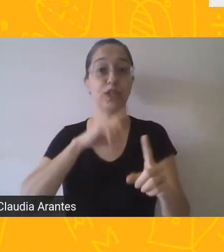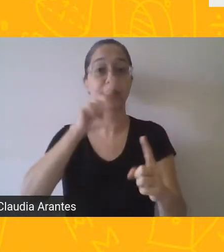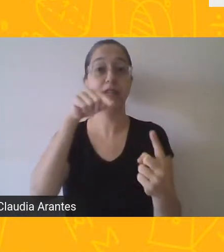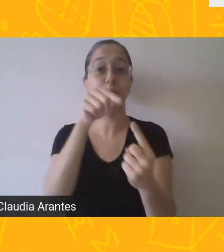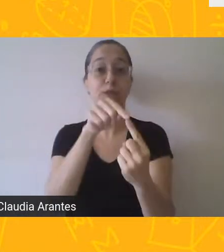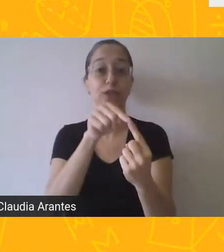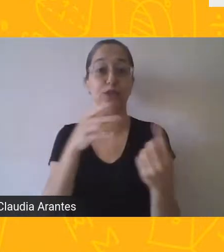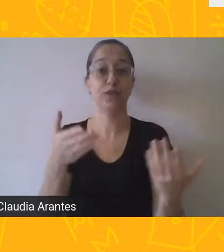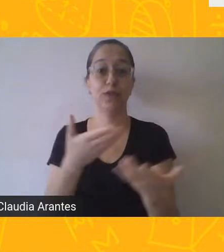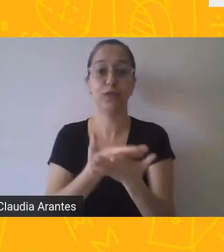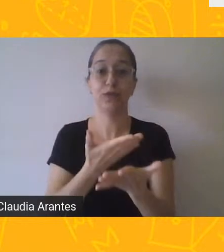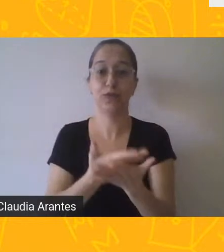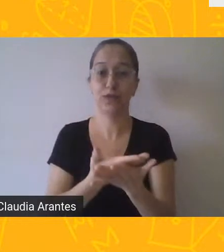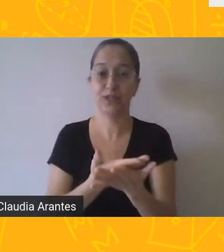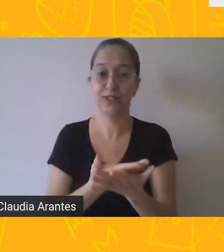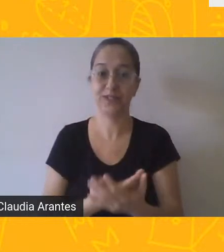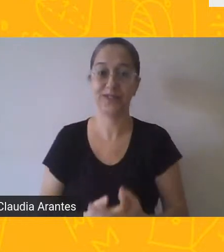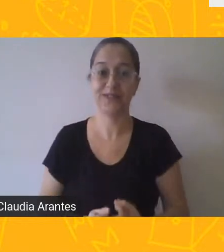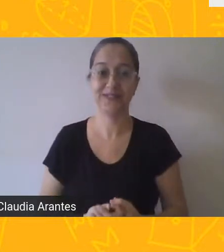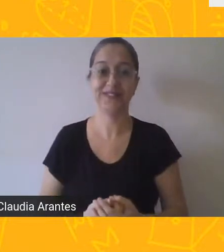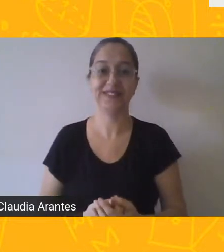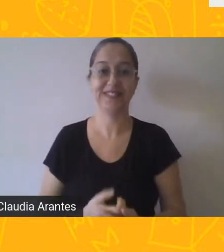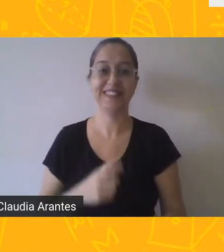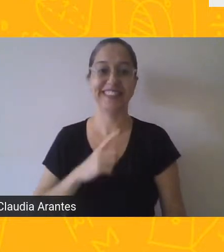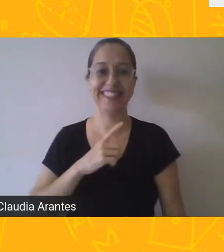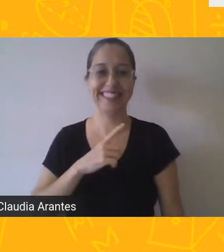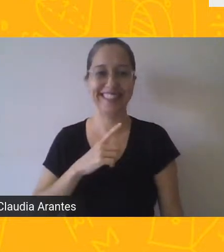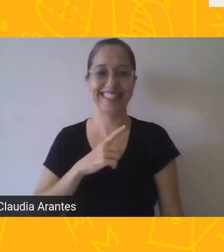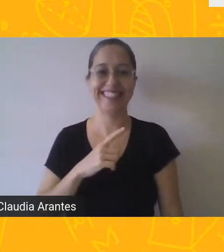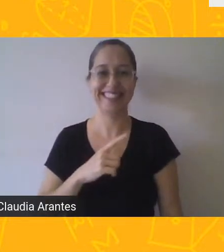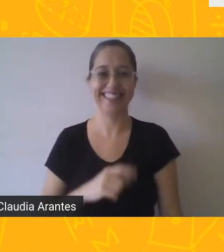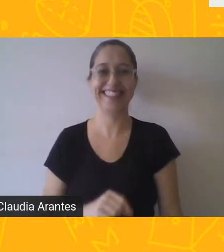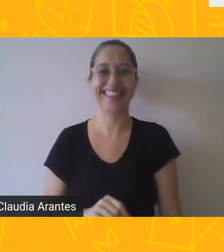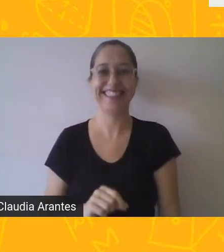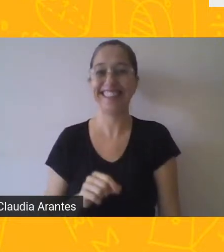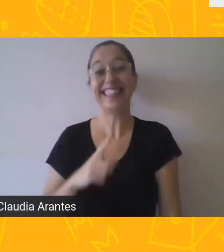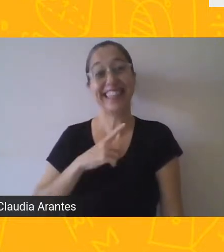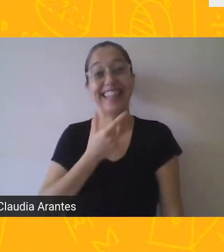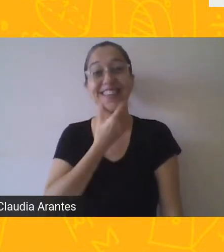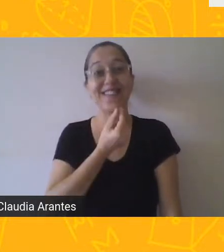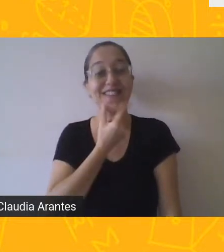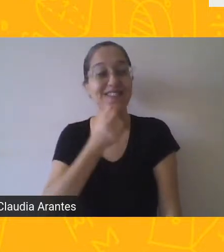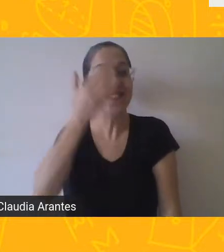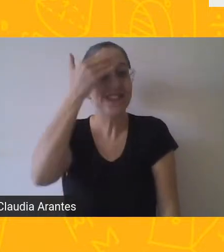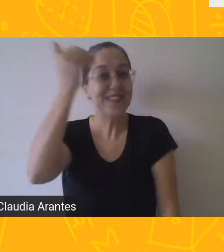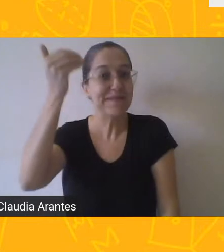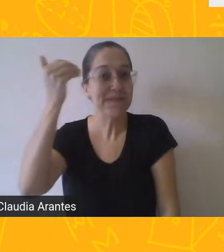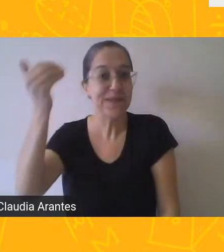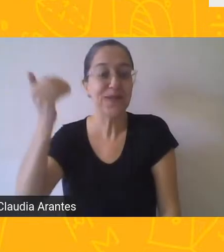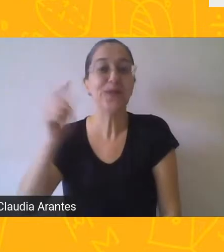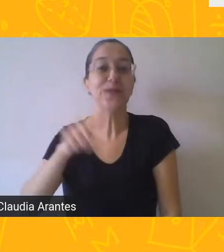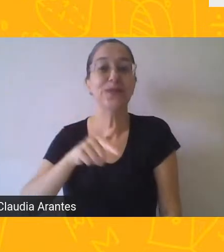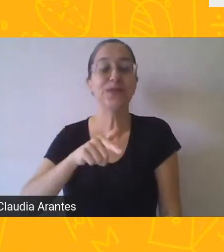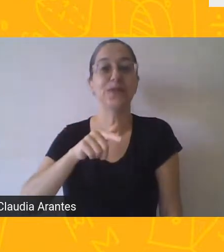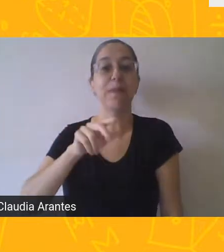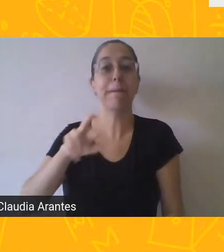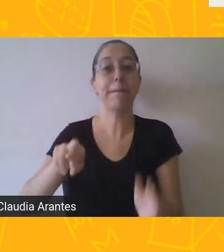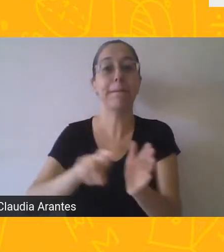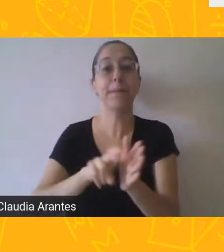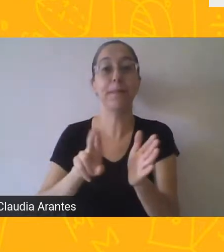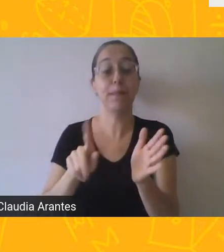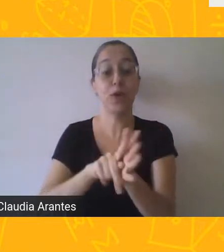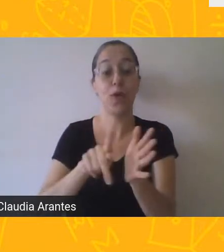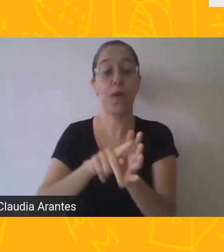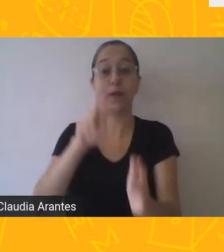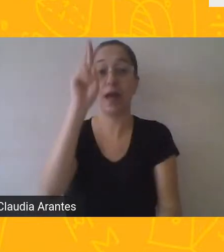Roman Jakobson. Roman Jakobson. Ele é russo. Chama-se